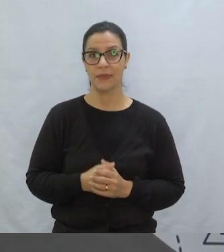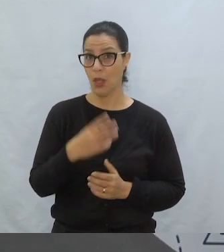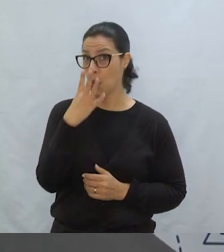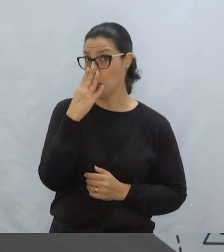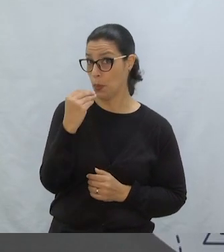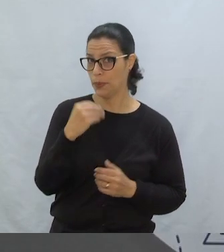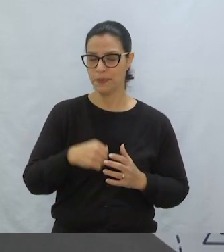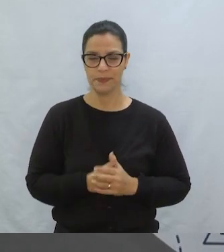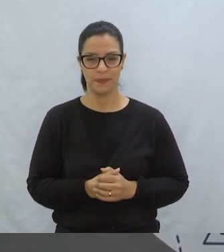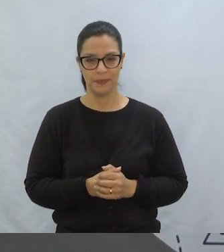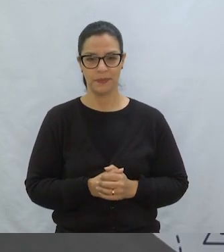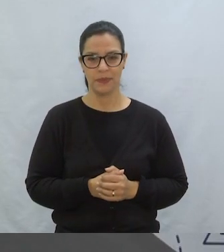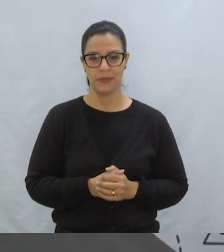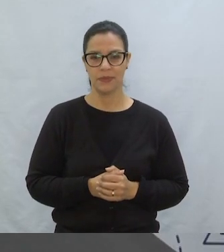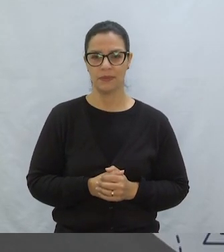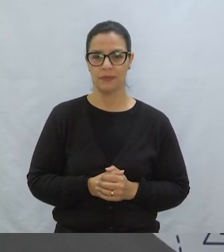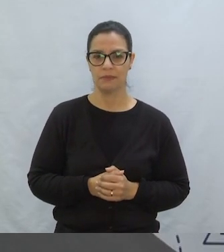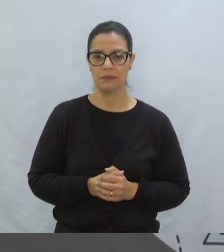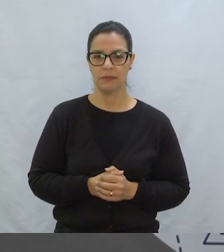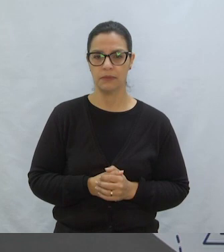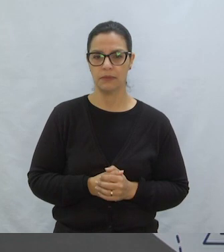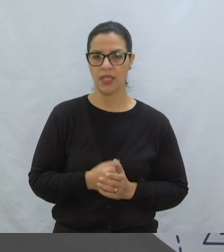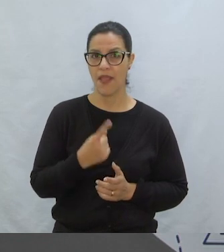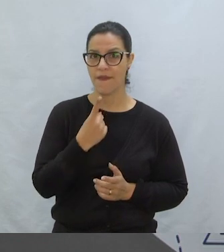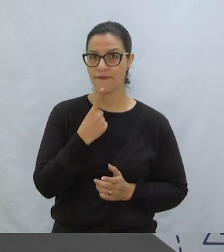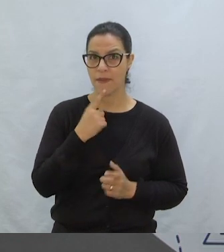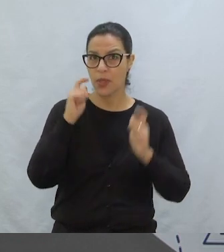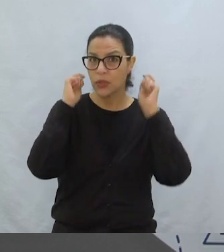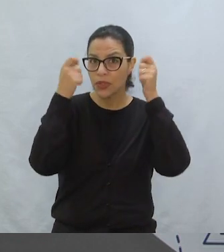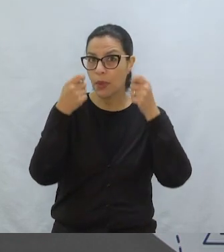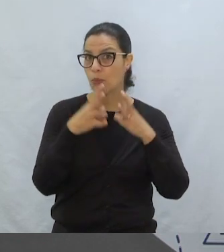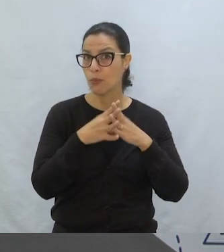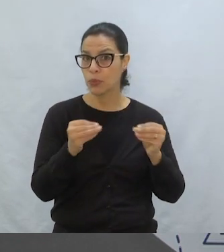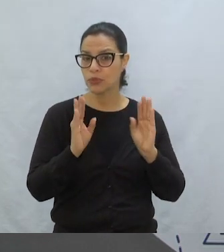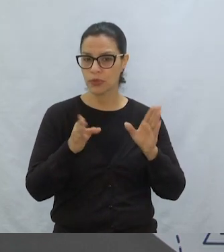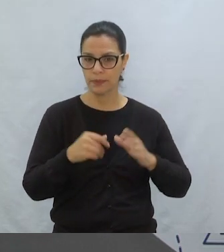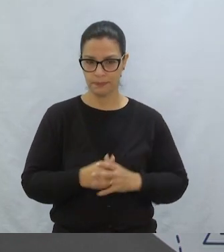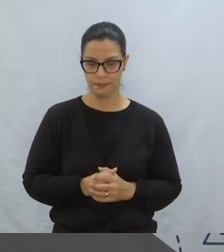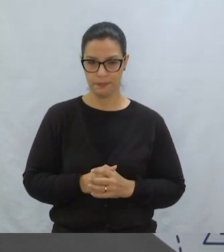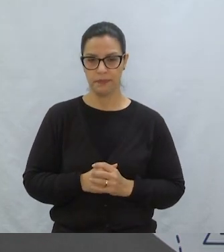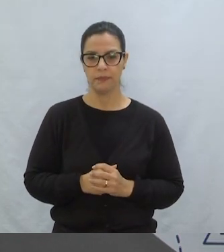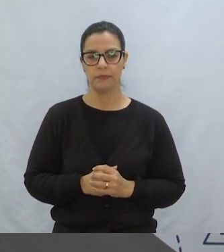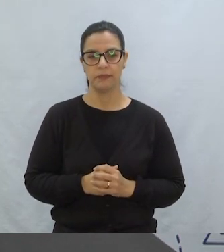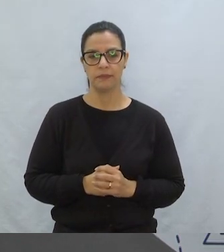Este é o lobo A chapéuzinho vermelho Não está mais aqui